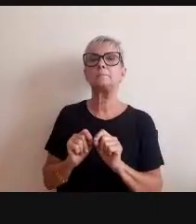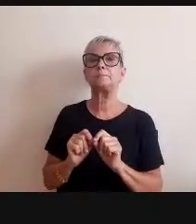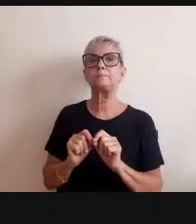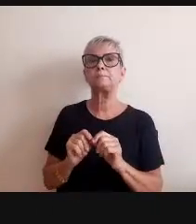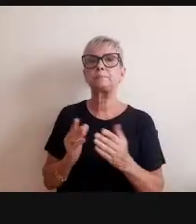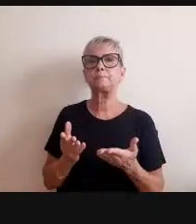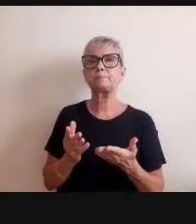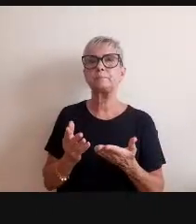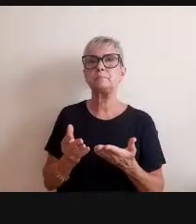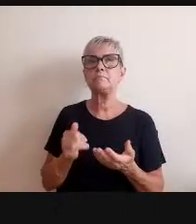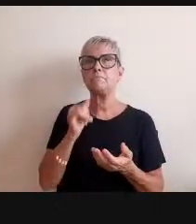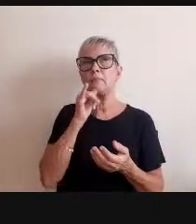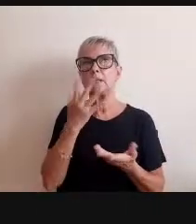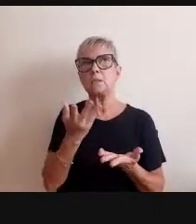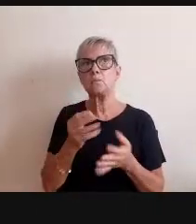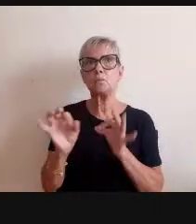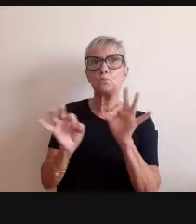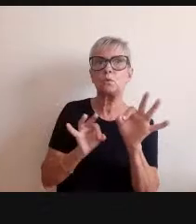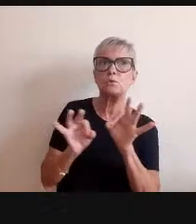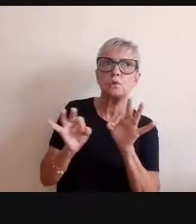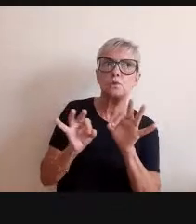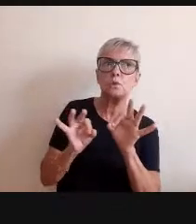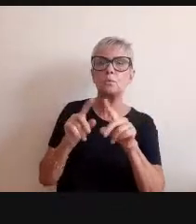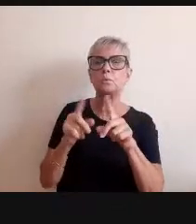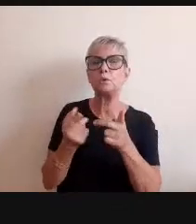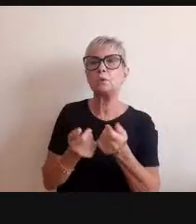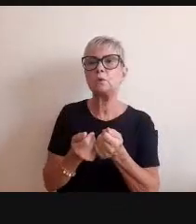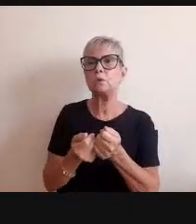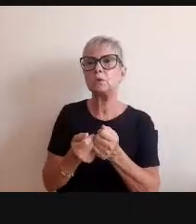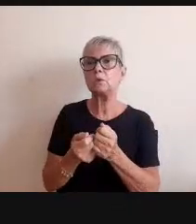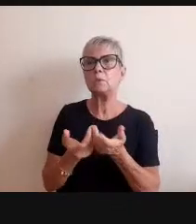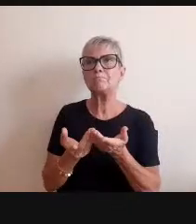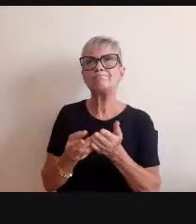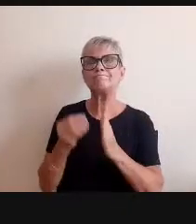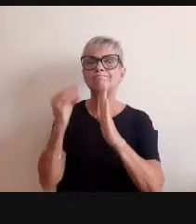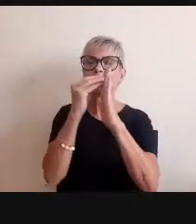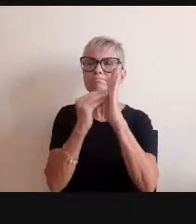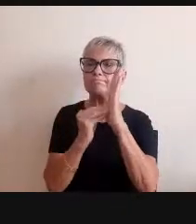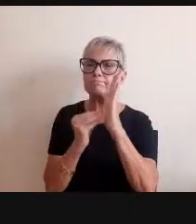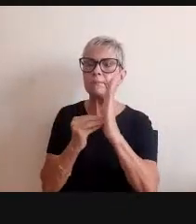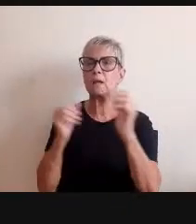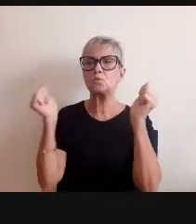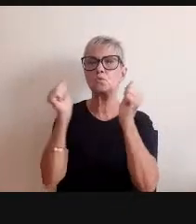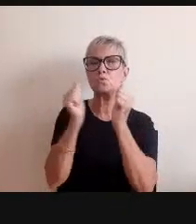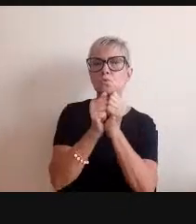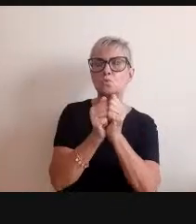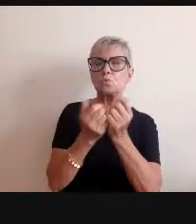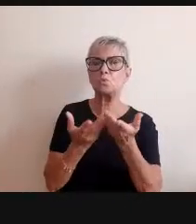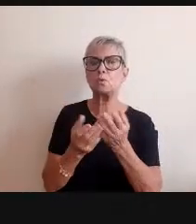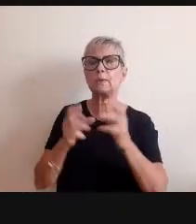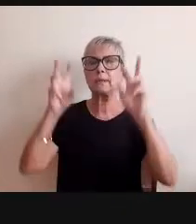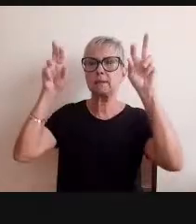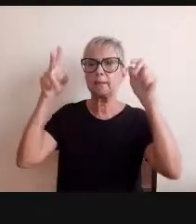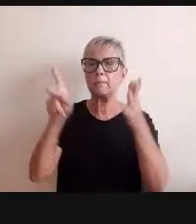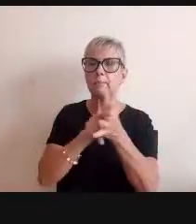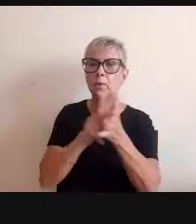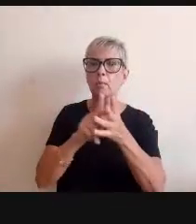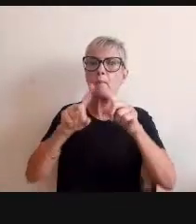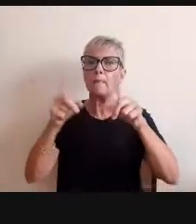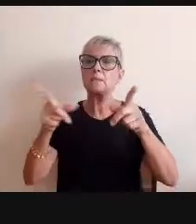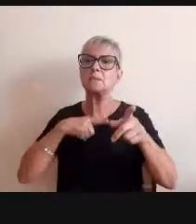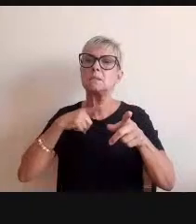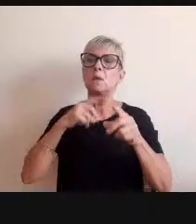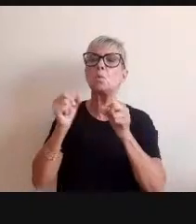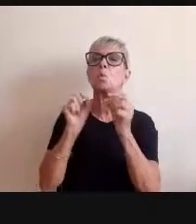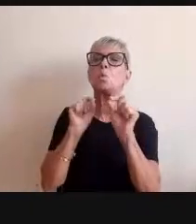um projeto e colocam um assunto junto, mas como aqueles que conhecem e estabelecem um diálogo com a